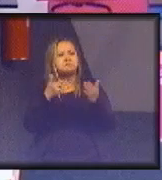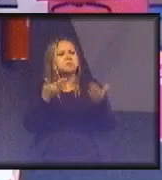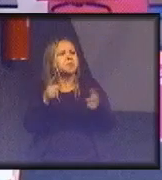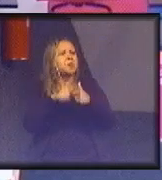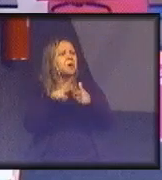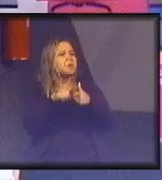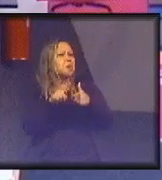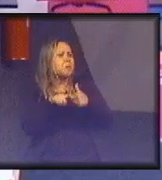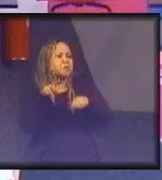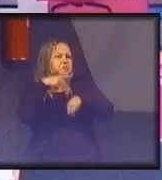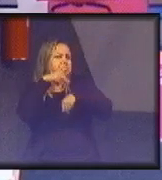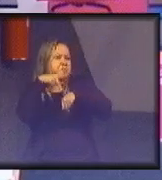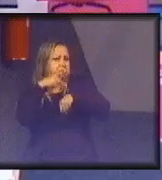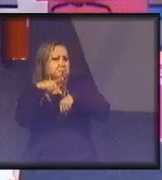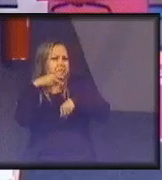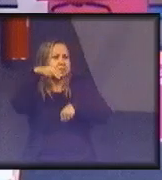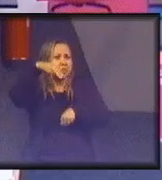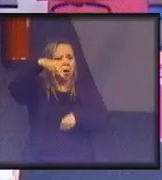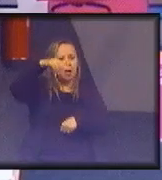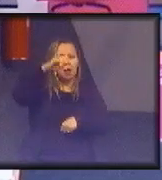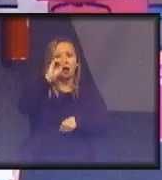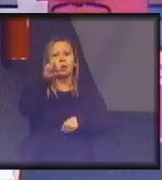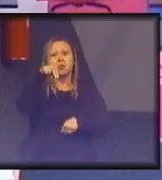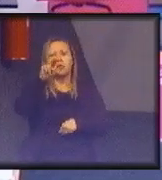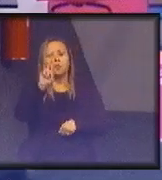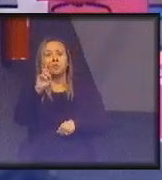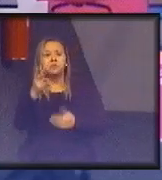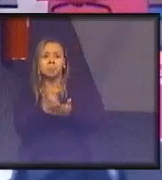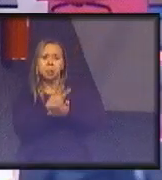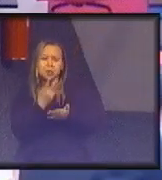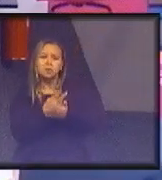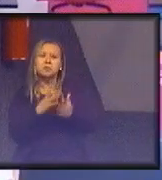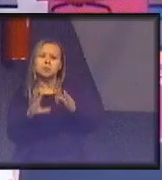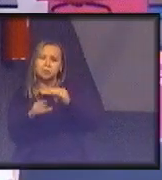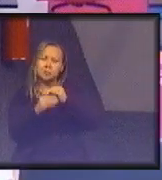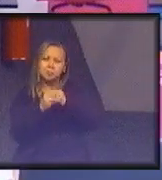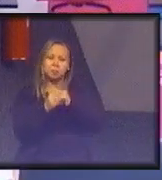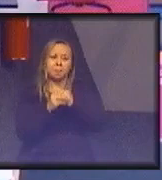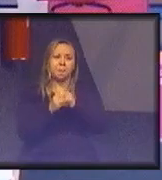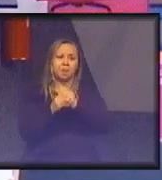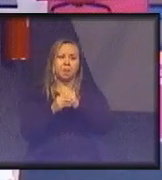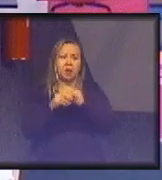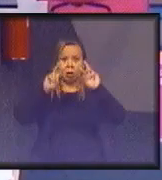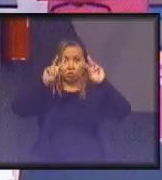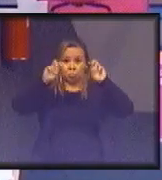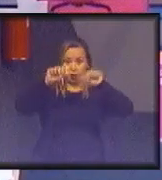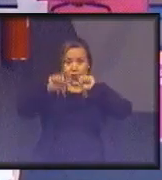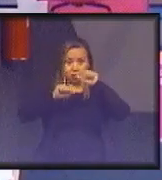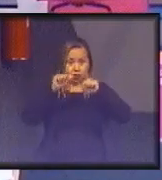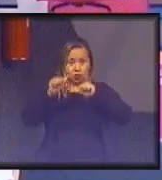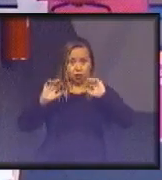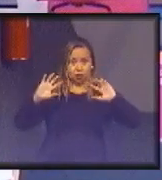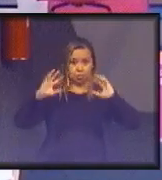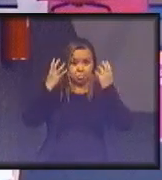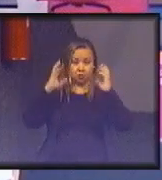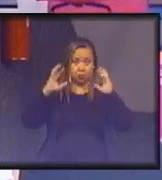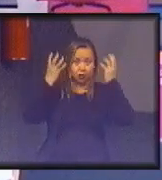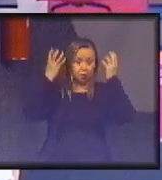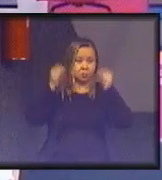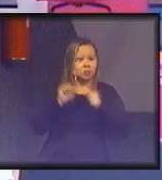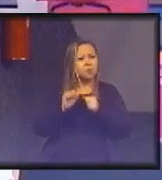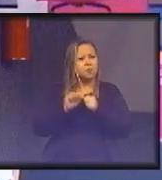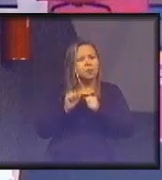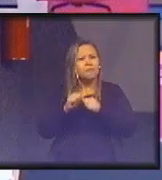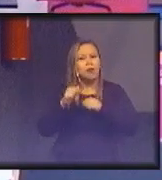problema das Nações Unidas? E isso aconteceu muito concretamente no tema de mudança do clima. Você faz uma